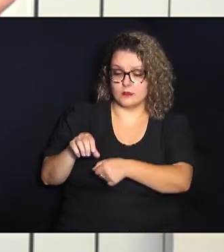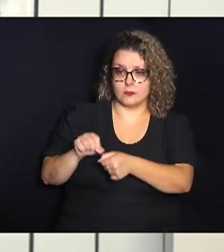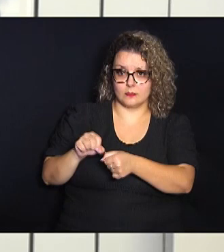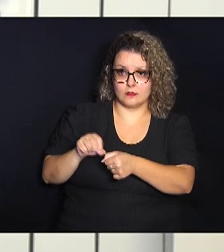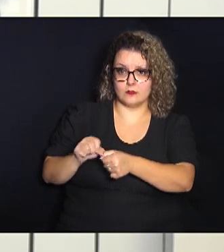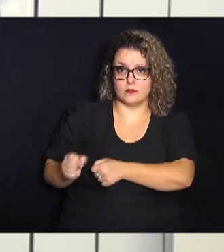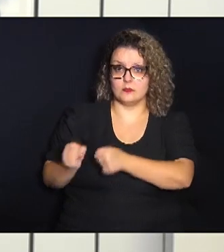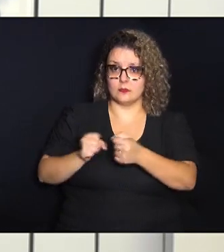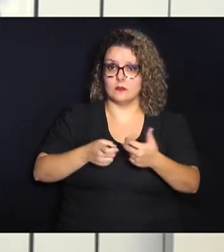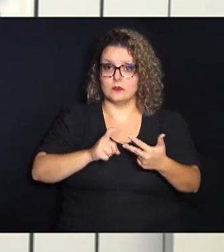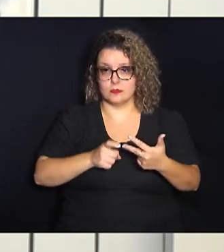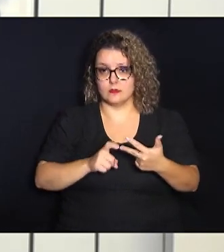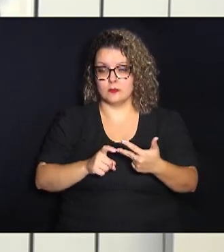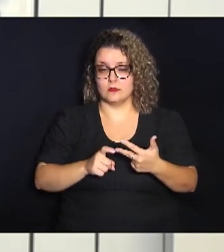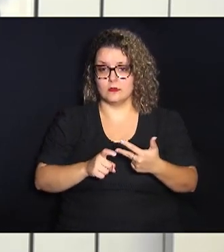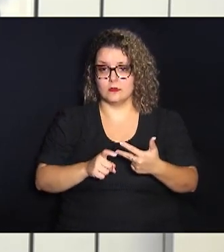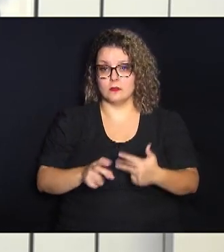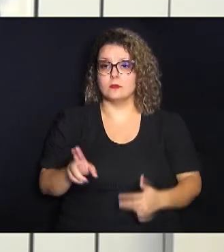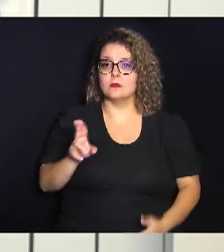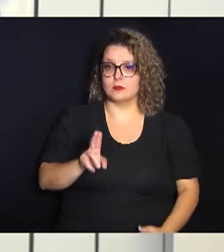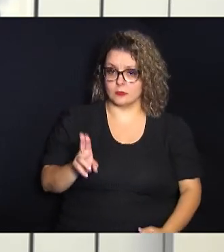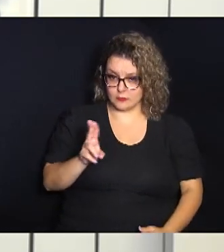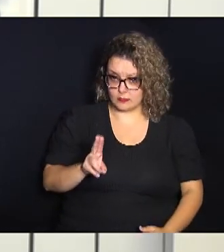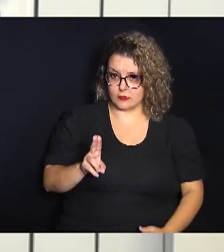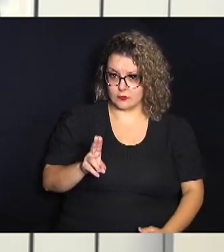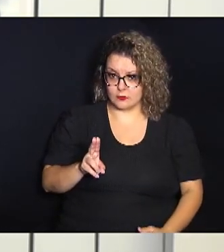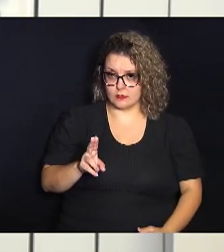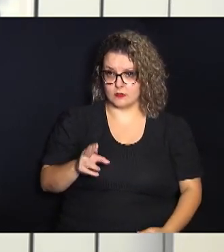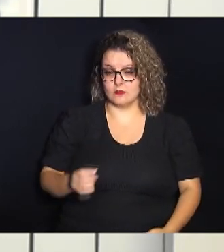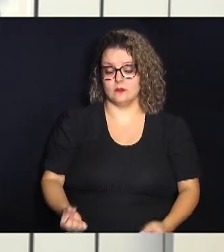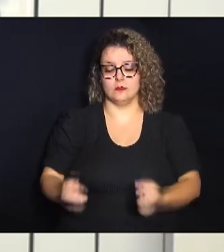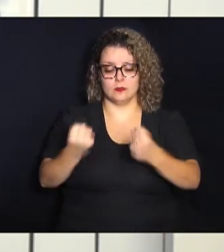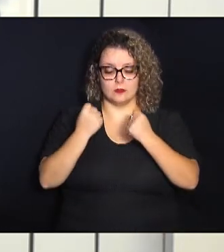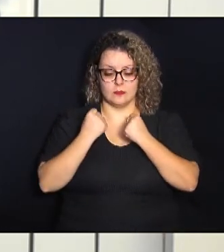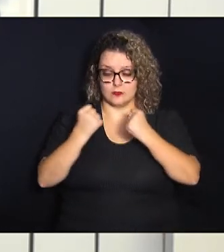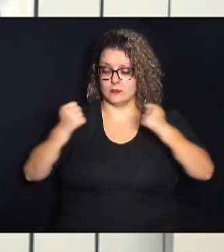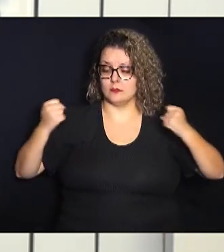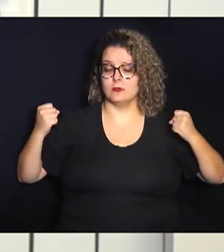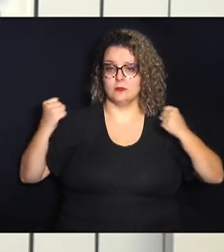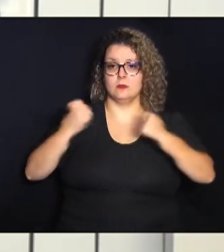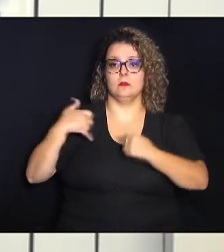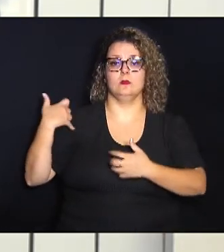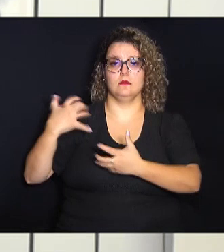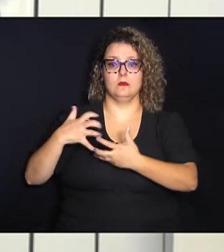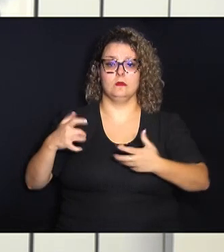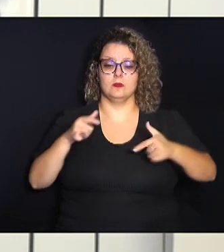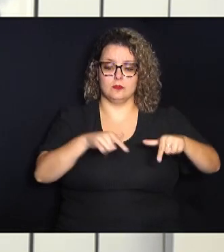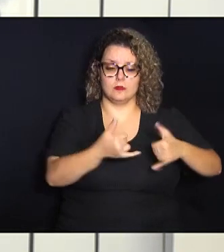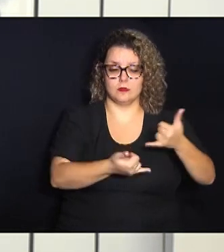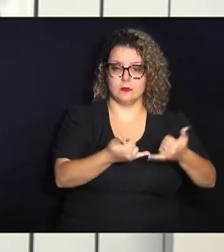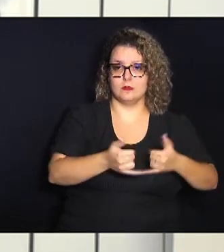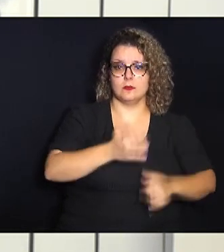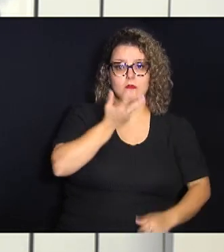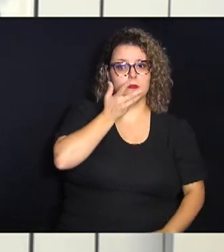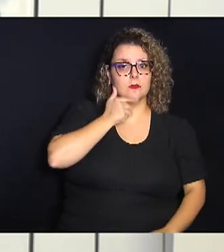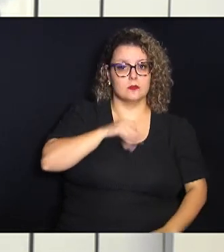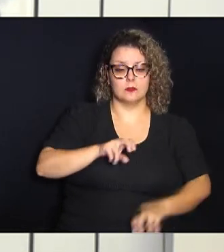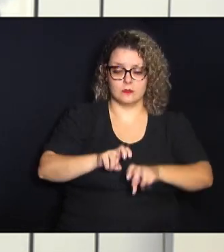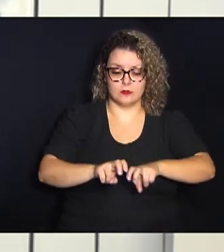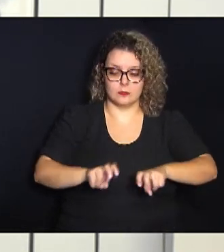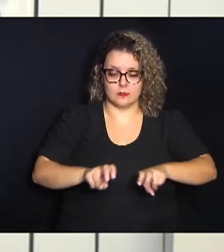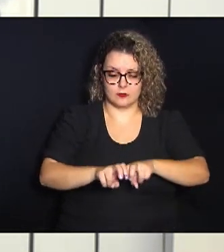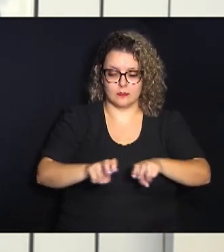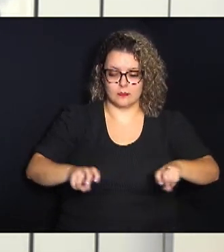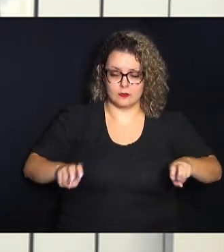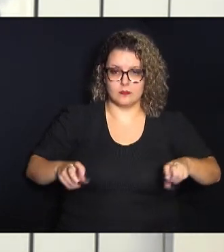Poder Executivo para a implantação de Academia da Terceira Idade Playground Bancos e Iluminação